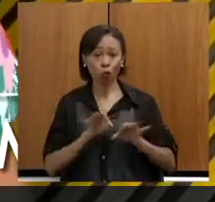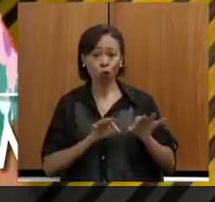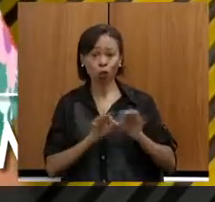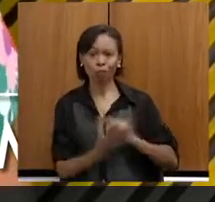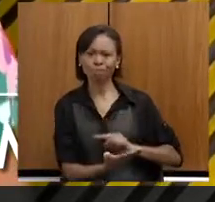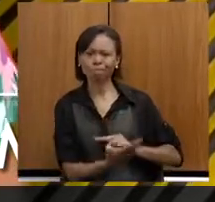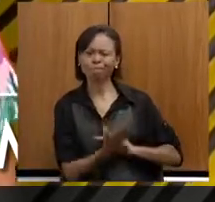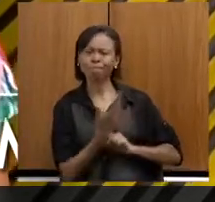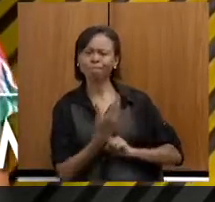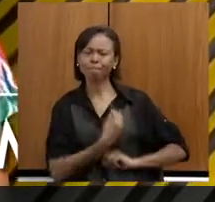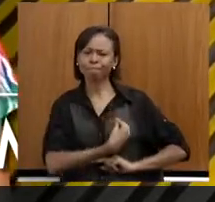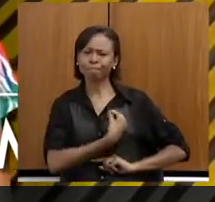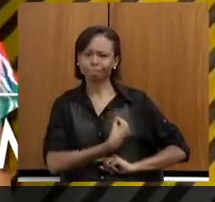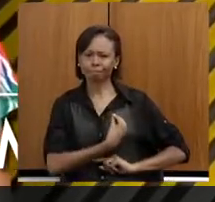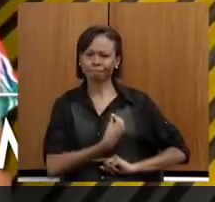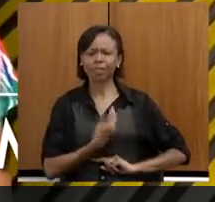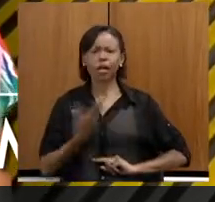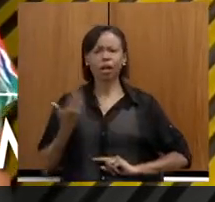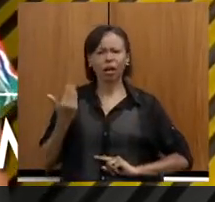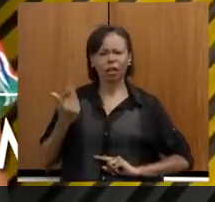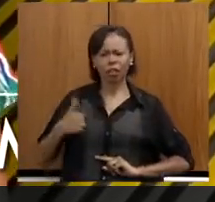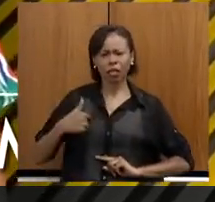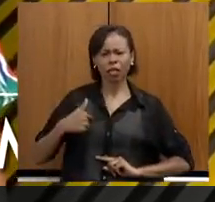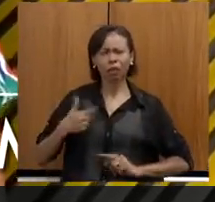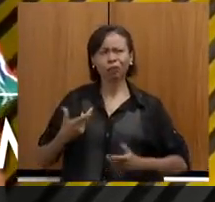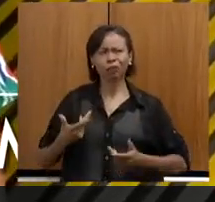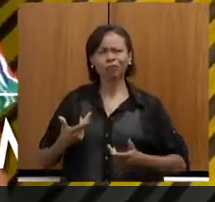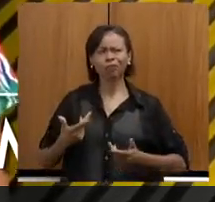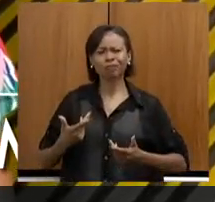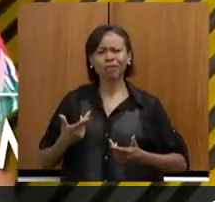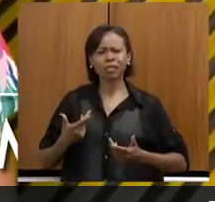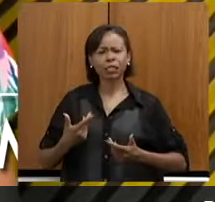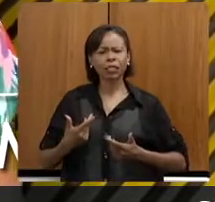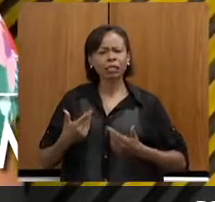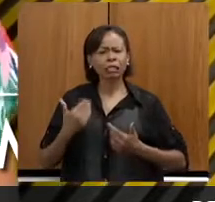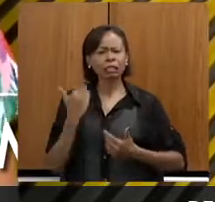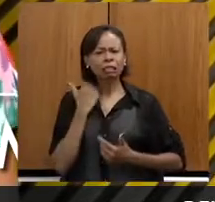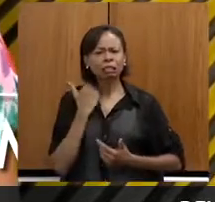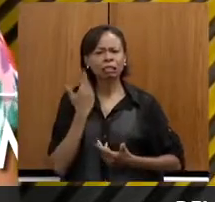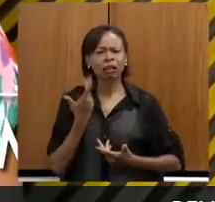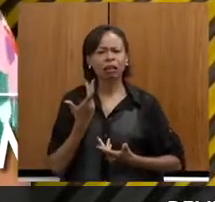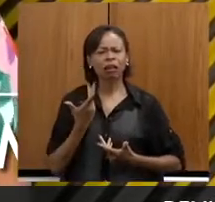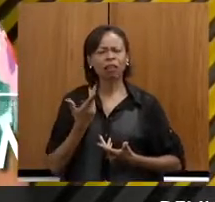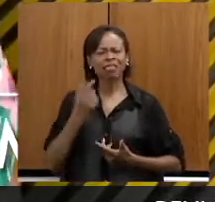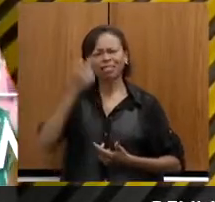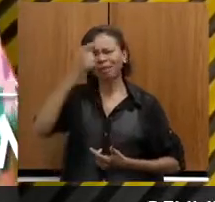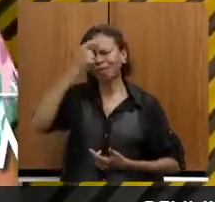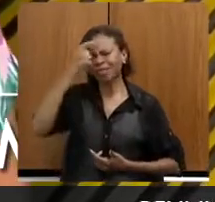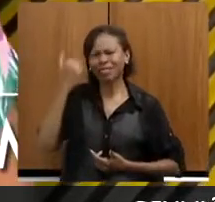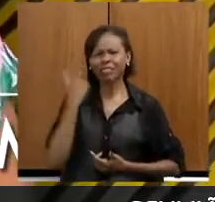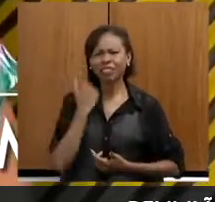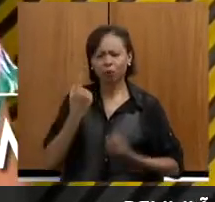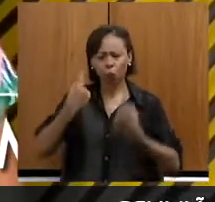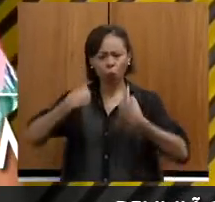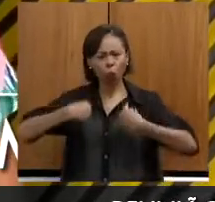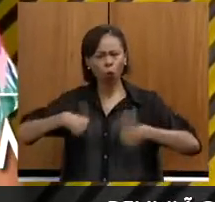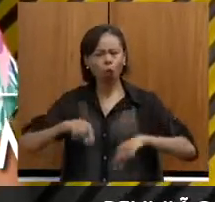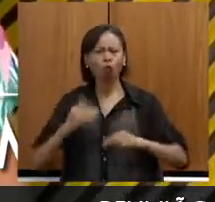vida, num momento assim que eu estava bastante cansada, mente cansada, corpo cansado,